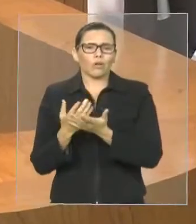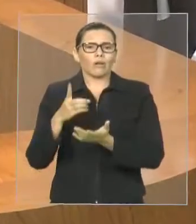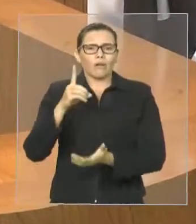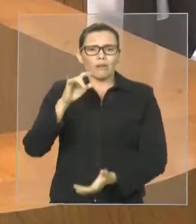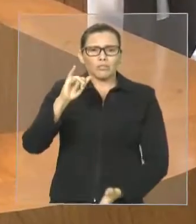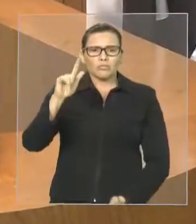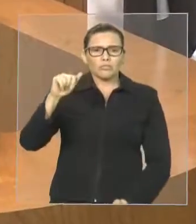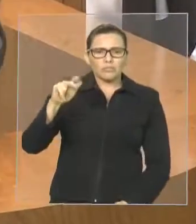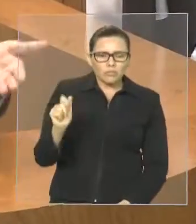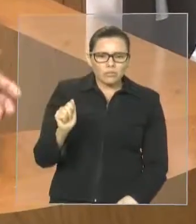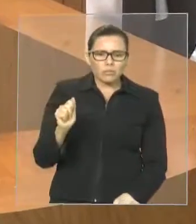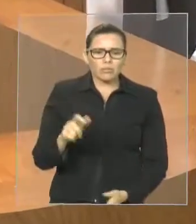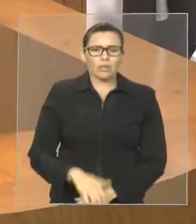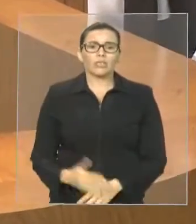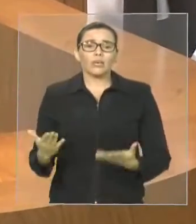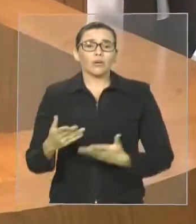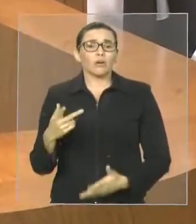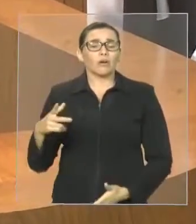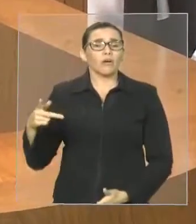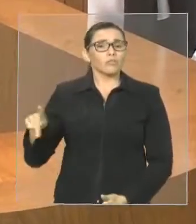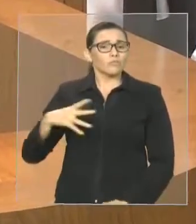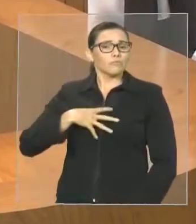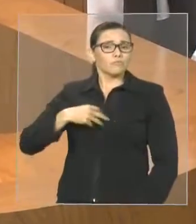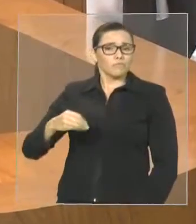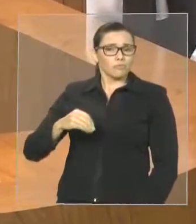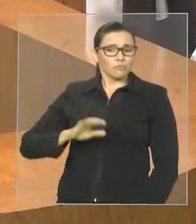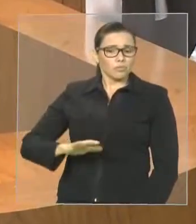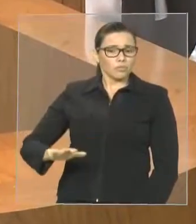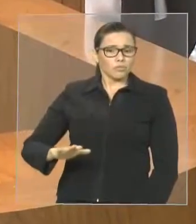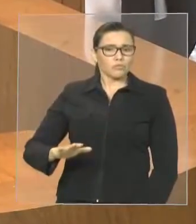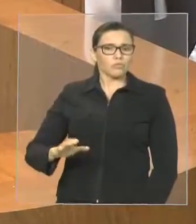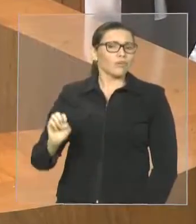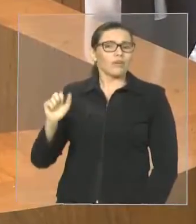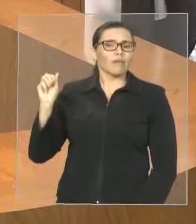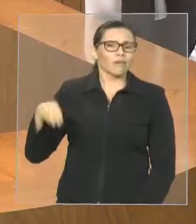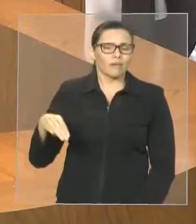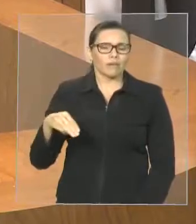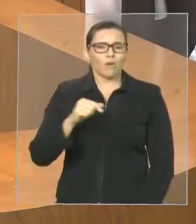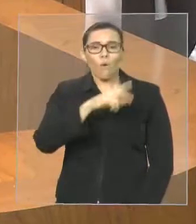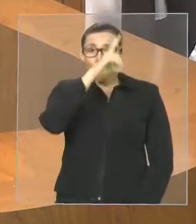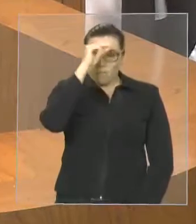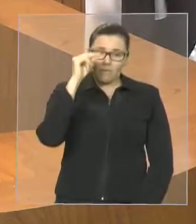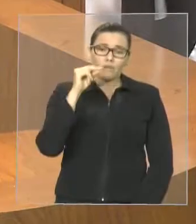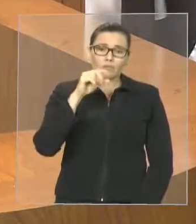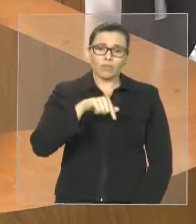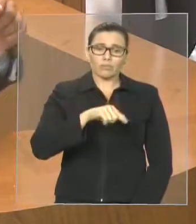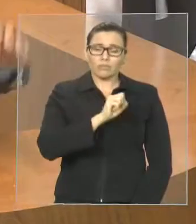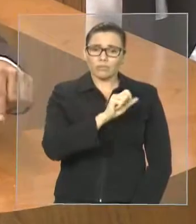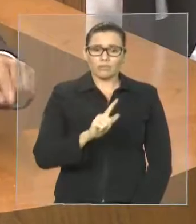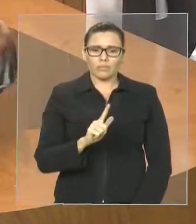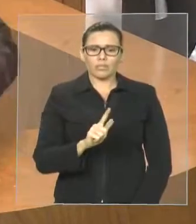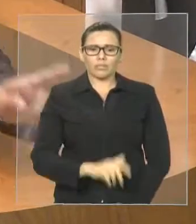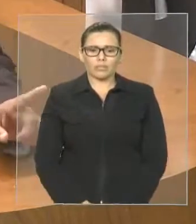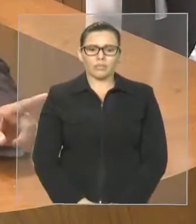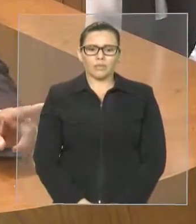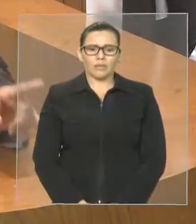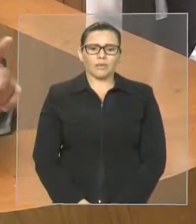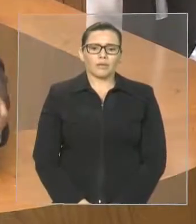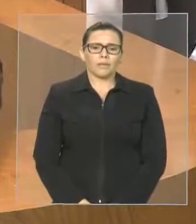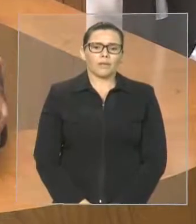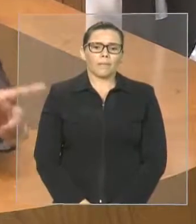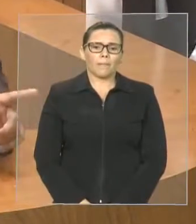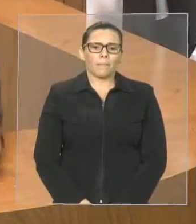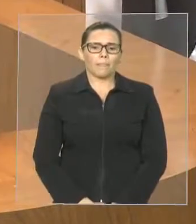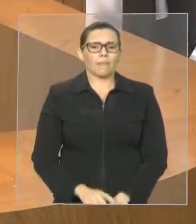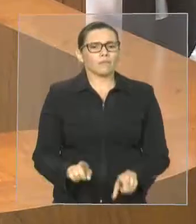Dino. Para a sua eleição e para a eleição. E o governador também tem responsabilidades. Tem responsabilidade porque São Luís